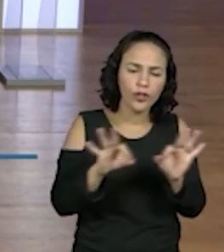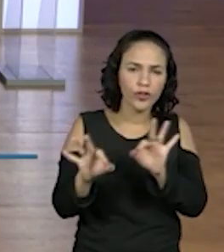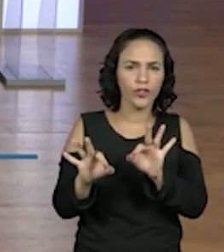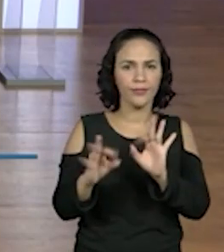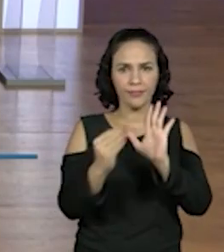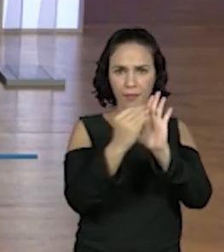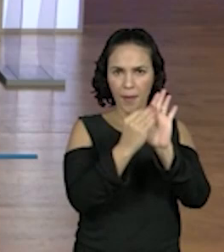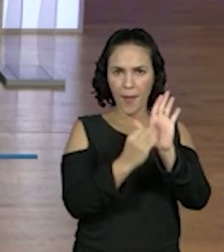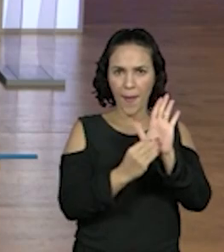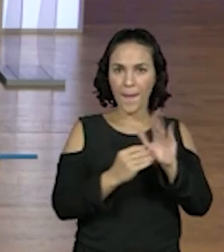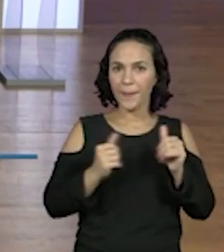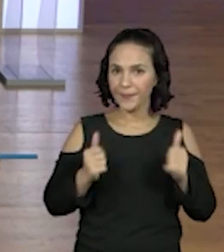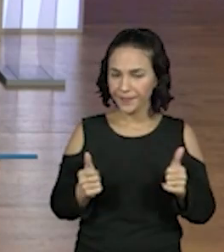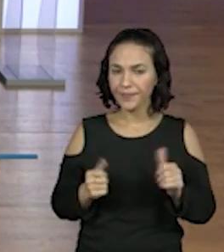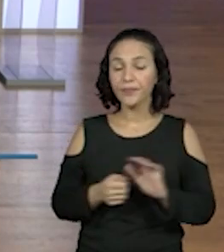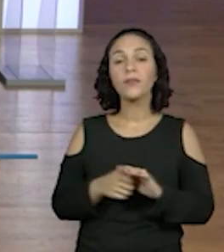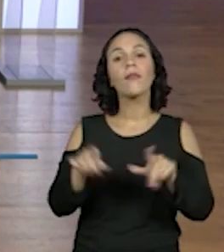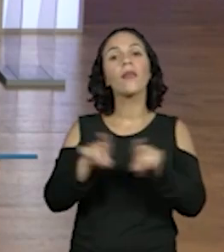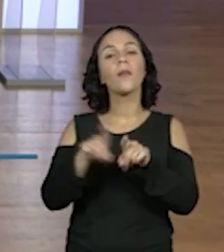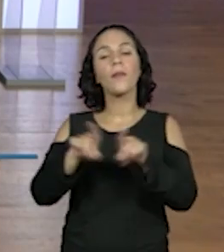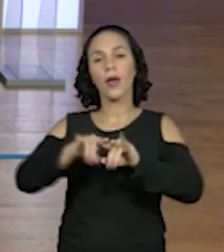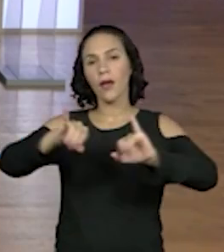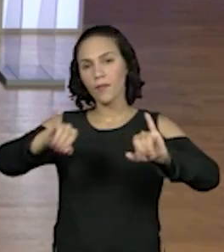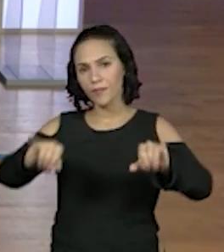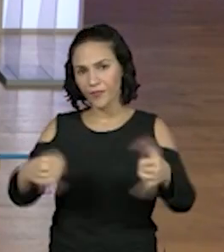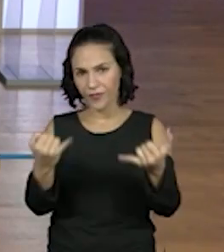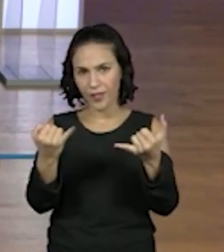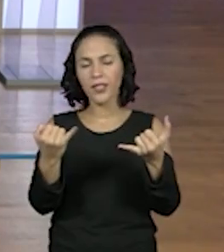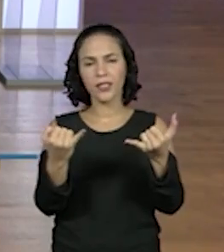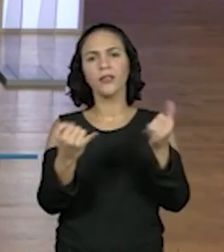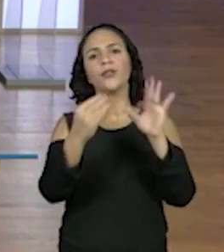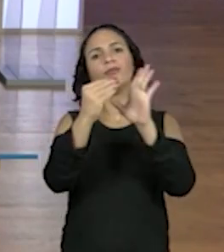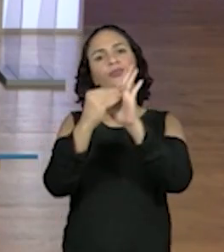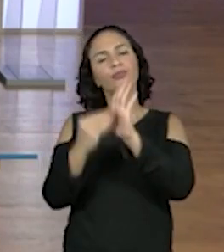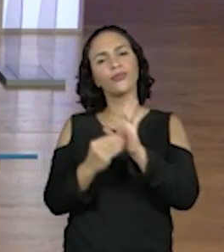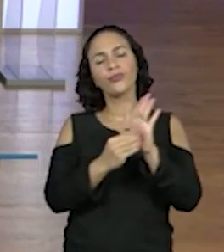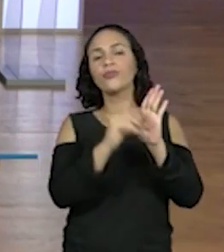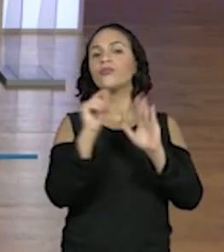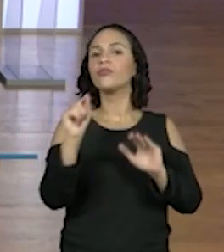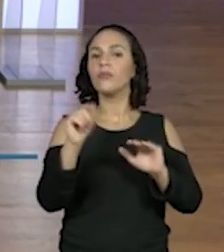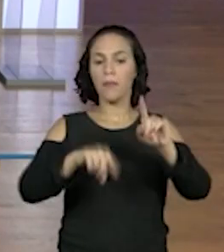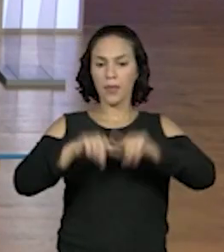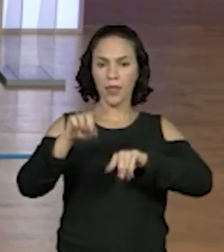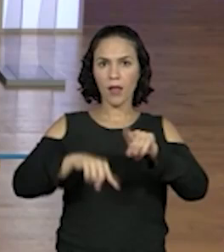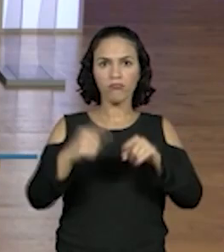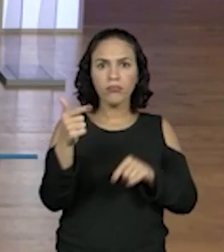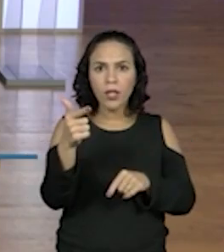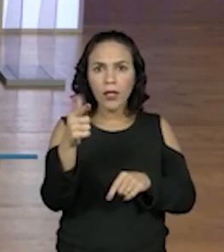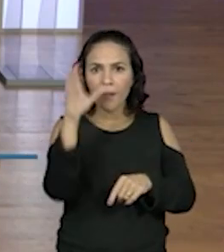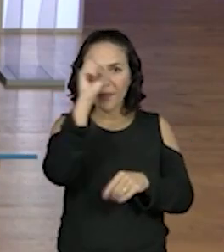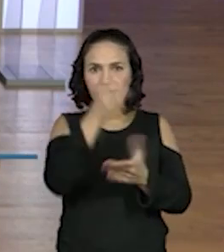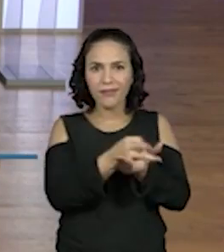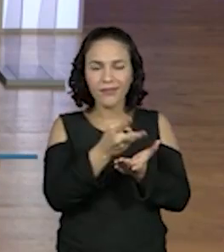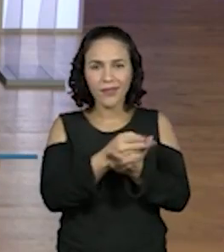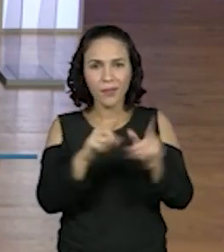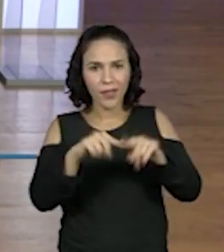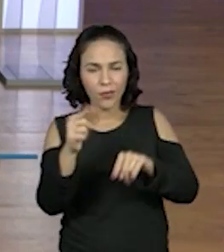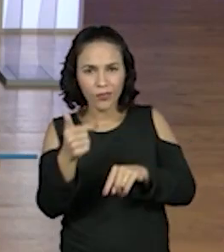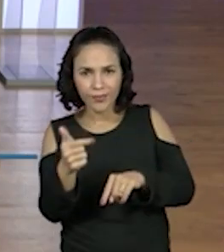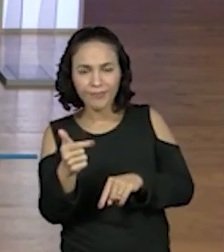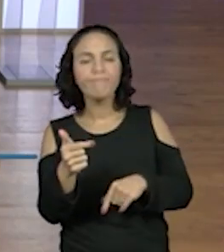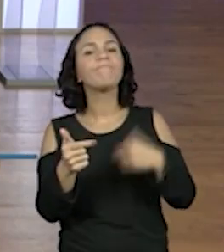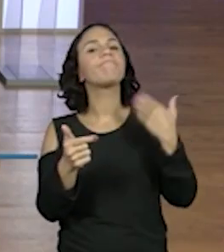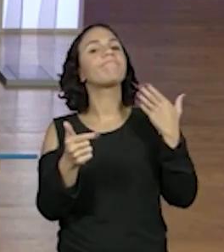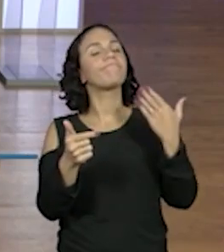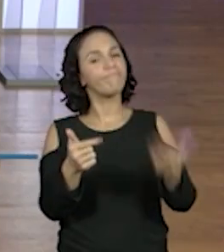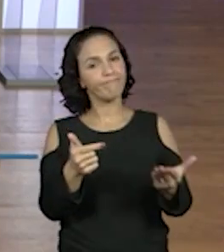registros. Isso mesmo. E aí aproveitem também, né, Pro, nesses registros, quem não tá com o material do Aprender Sempre, pra anotar certinho o